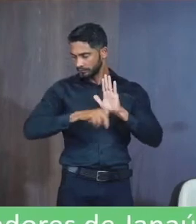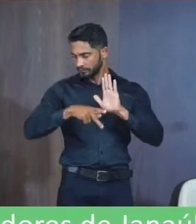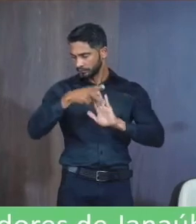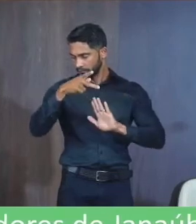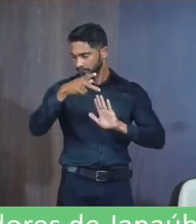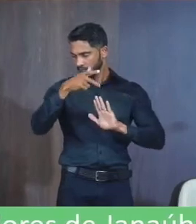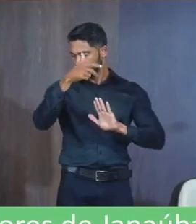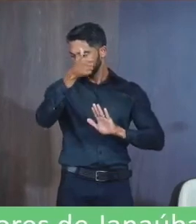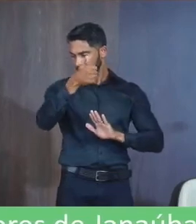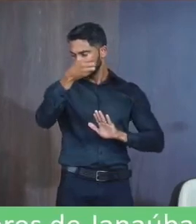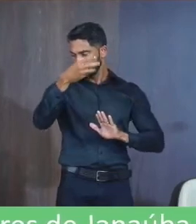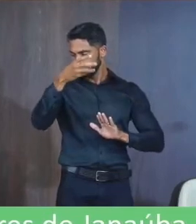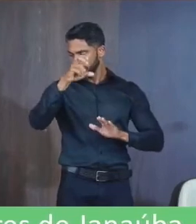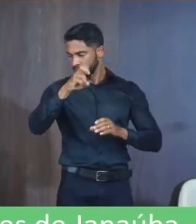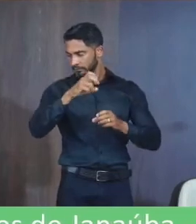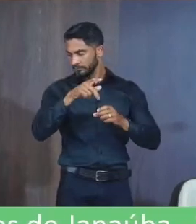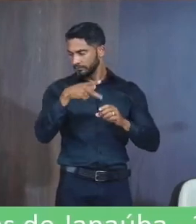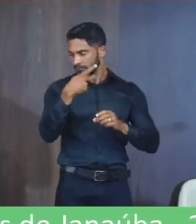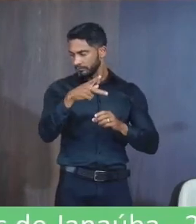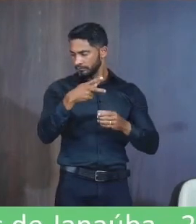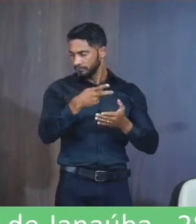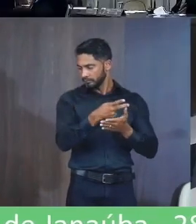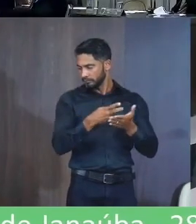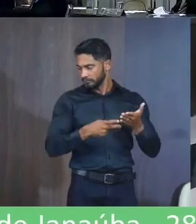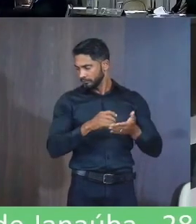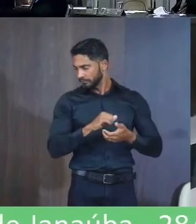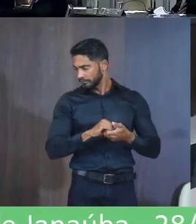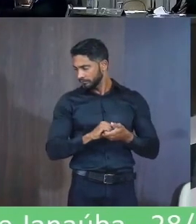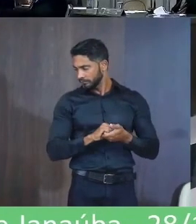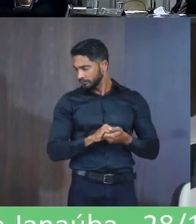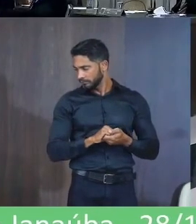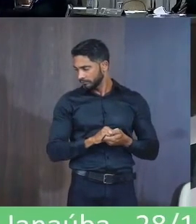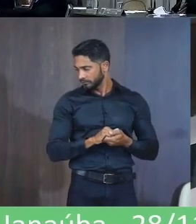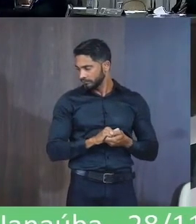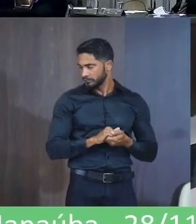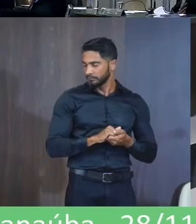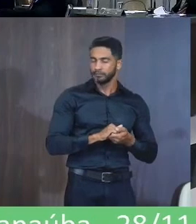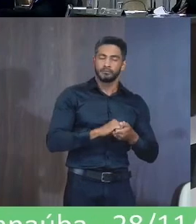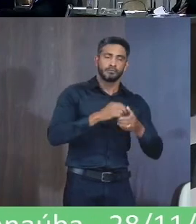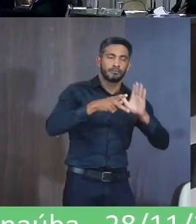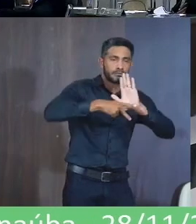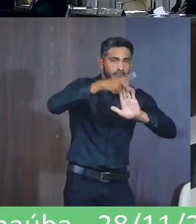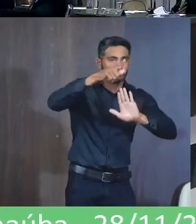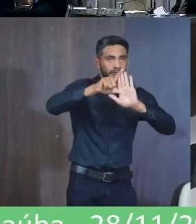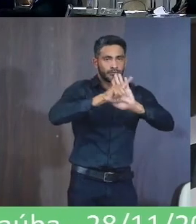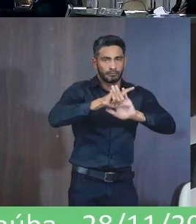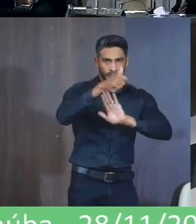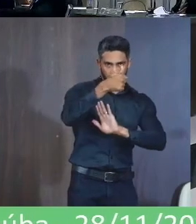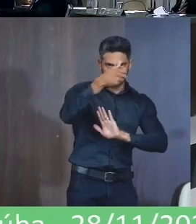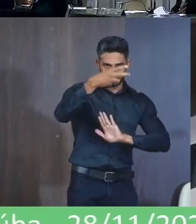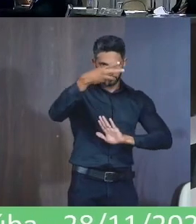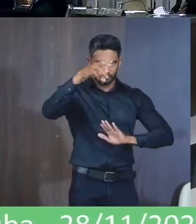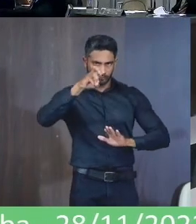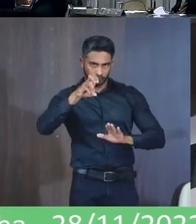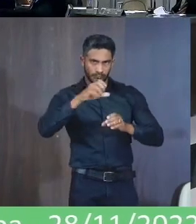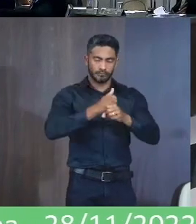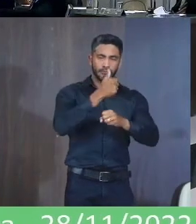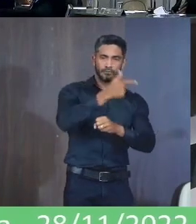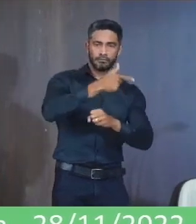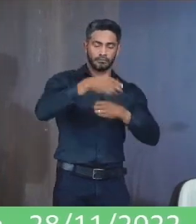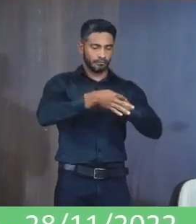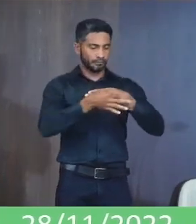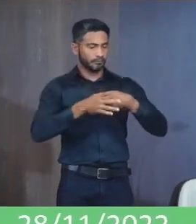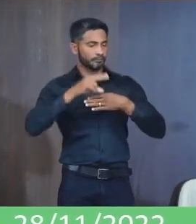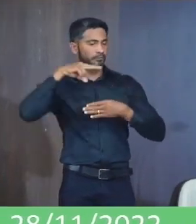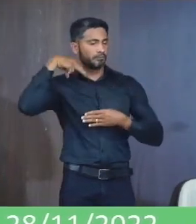de lei 135-2022 Bem como dos pareceres Que acompanha Projeto de lei 135-2022 Autoria O